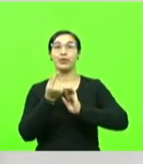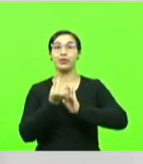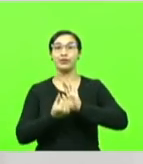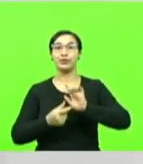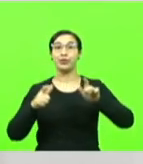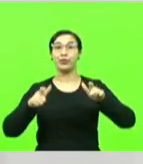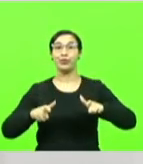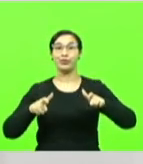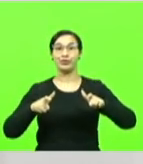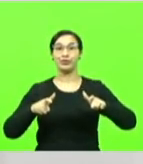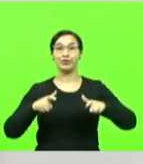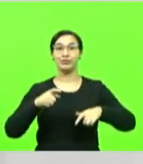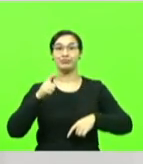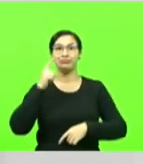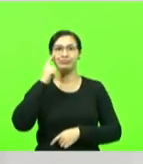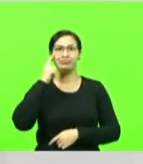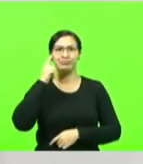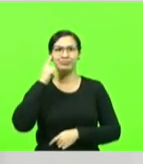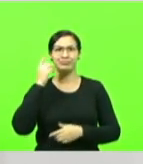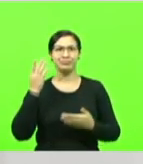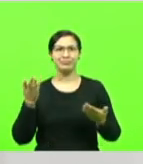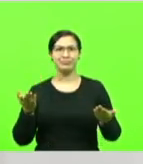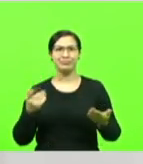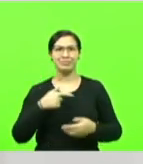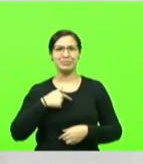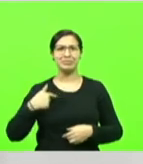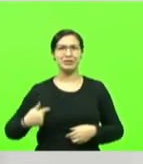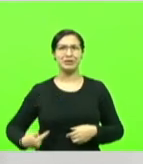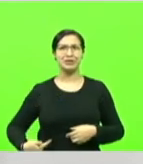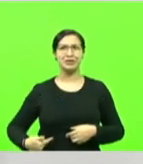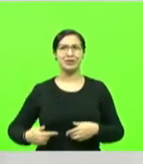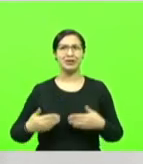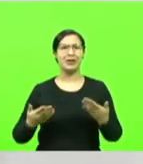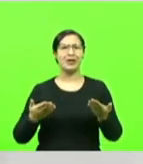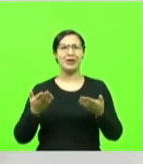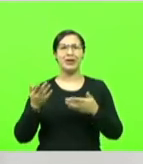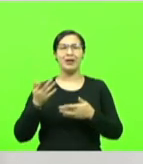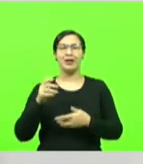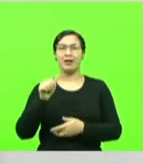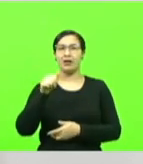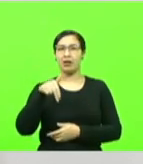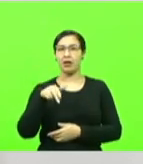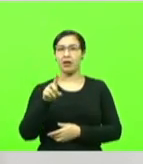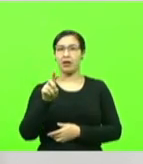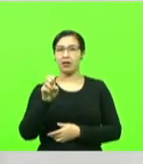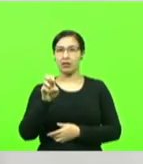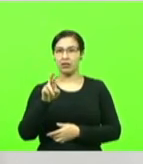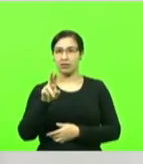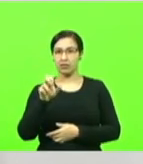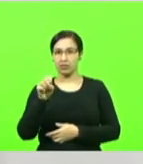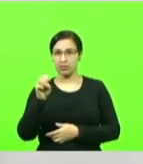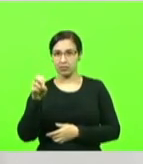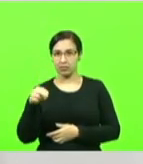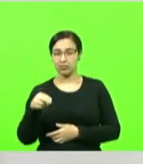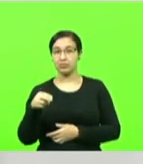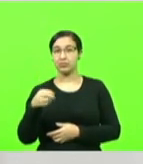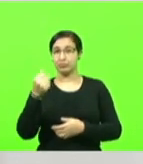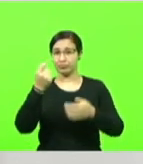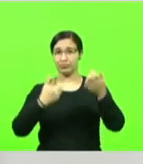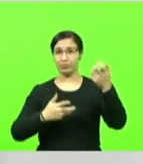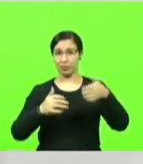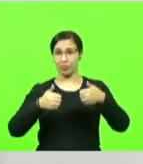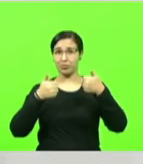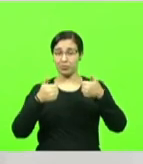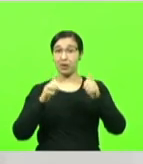Tenta-se buscar o dinheiro na China. Então, o Anderson Silva foi muito bem, ele pegou bem a história. O problema é que nenhum